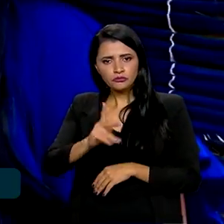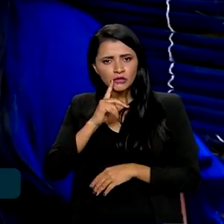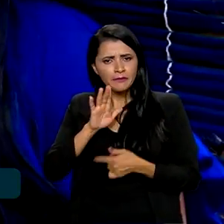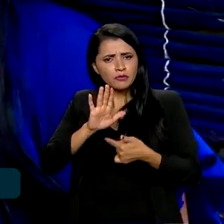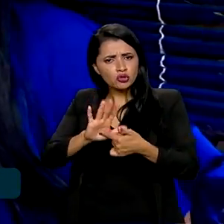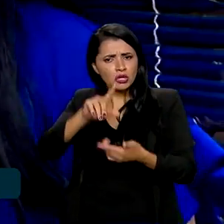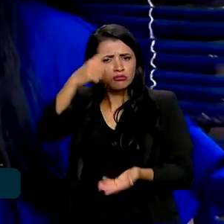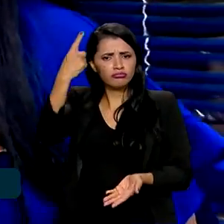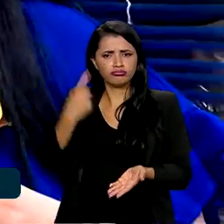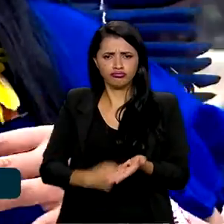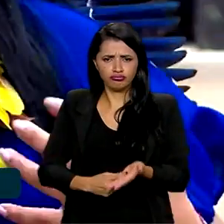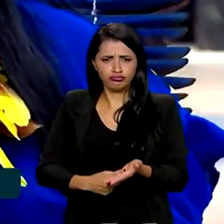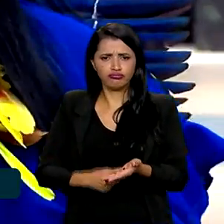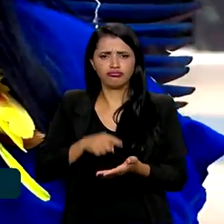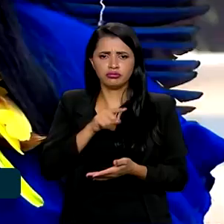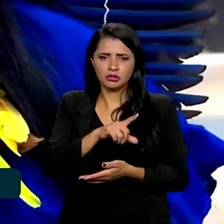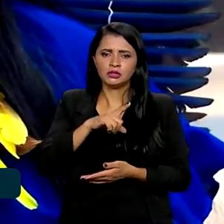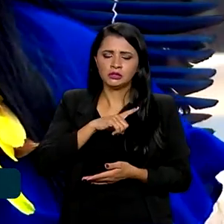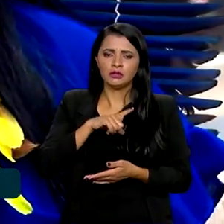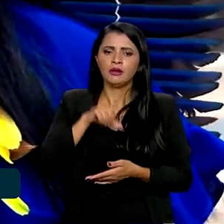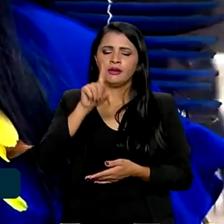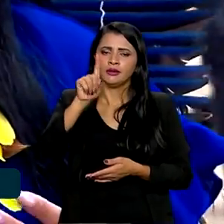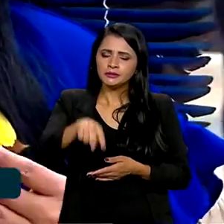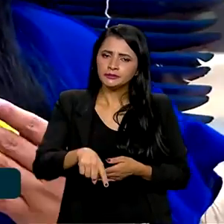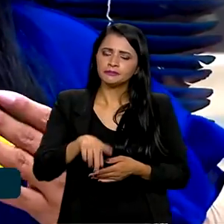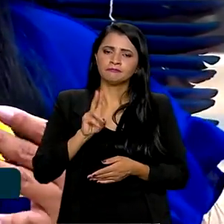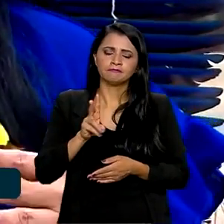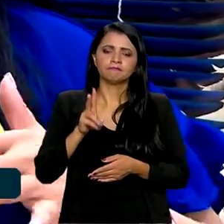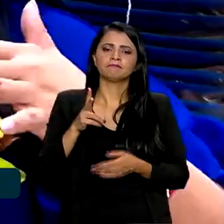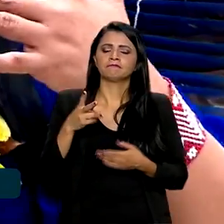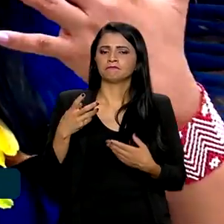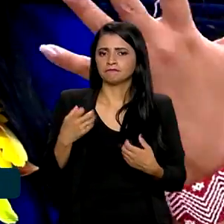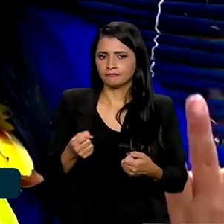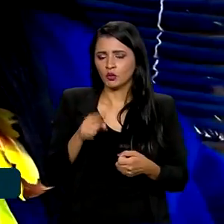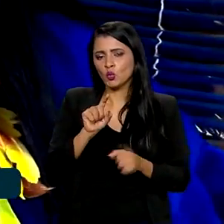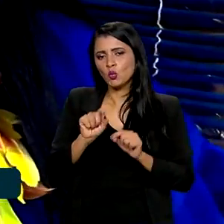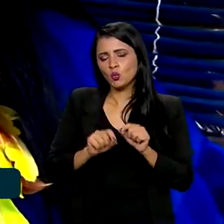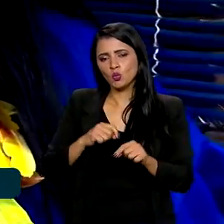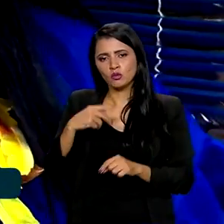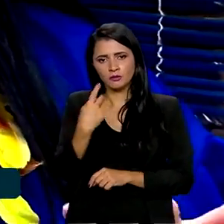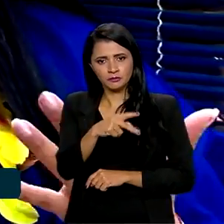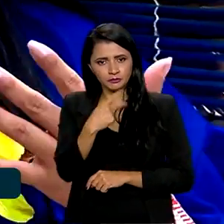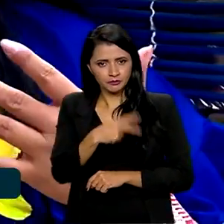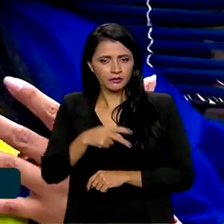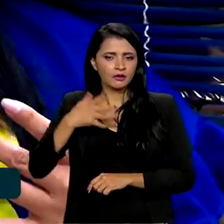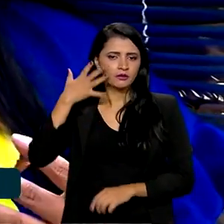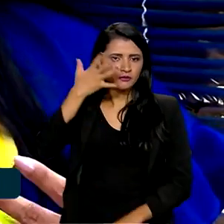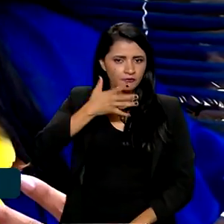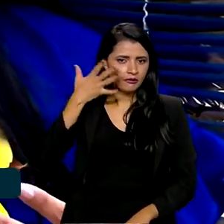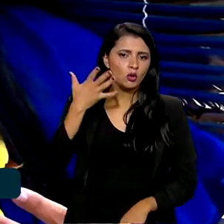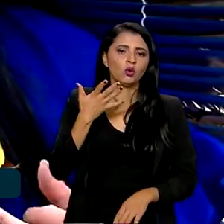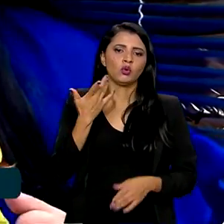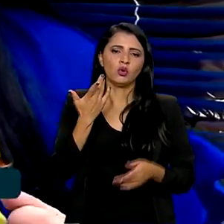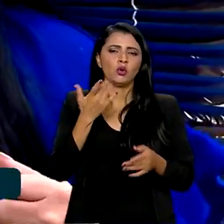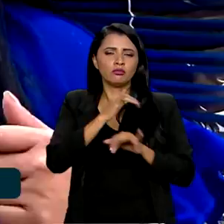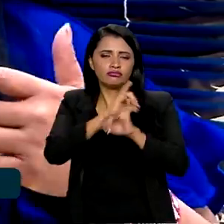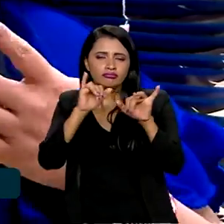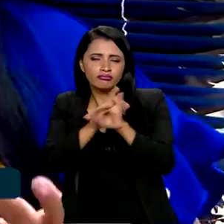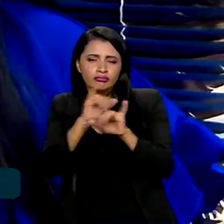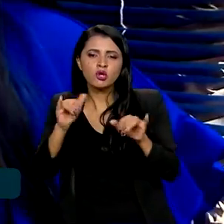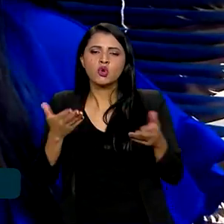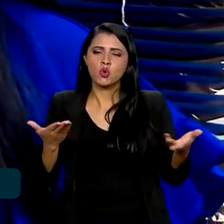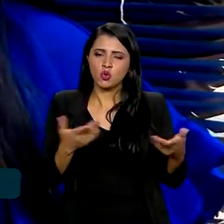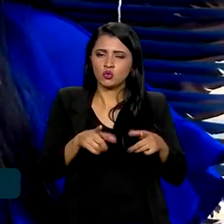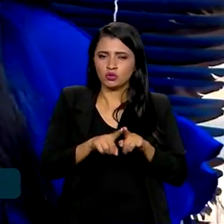compromisso, né? Esse comprometimento. assumido muito aquilo que ele falou ainda durante a campanha. Hoje ele